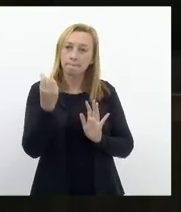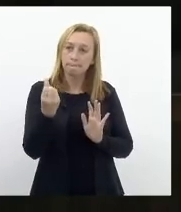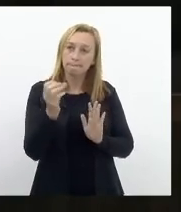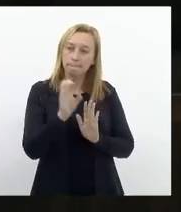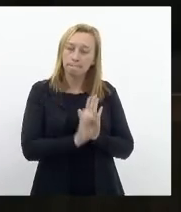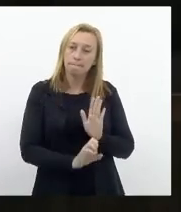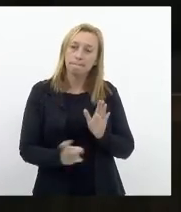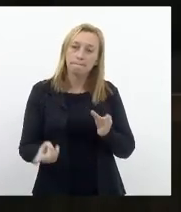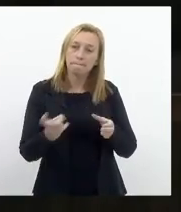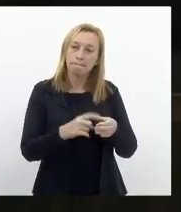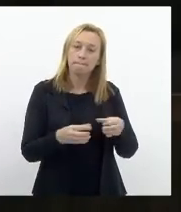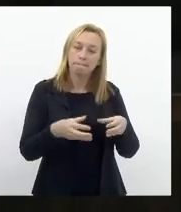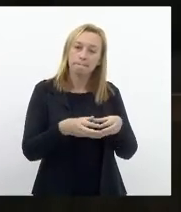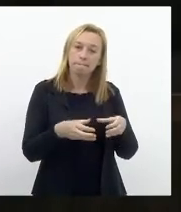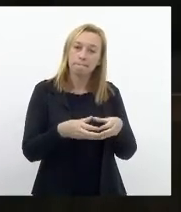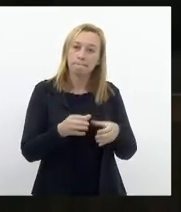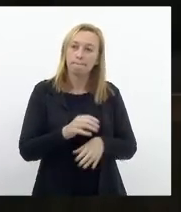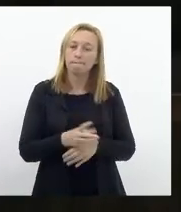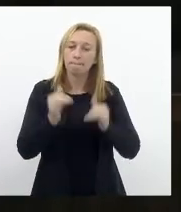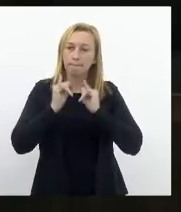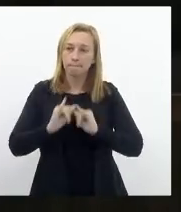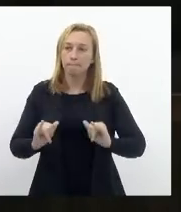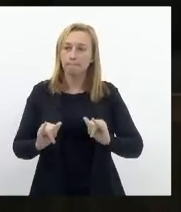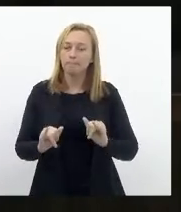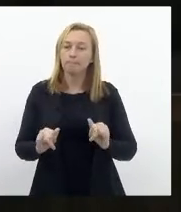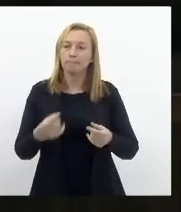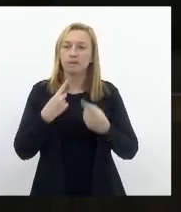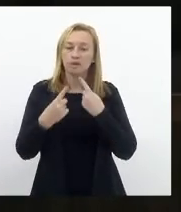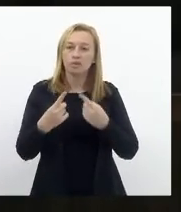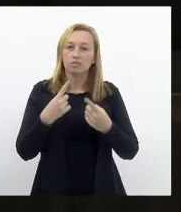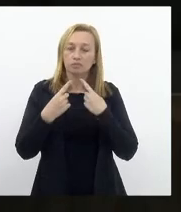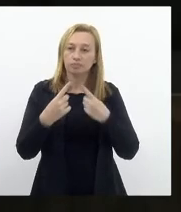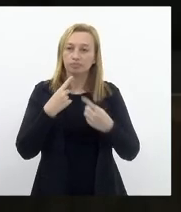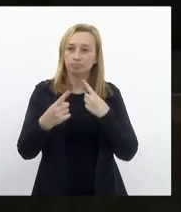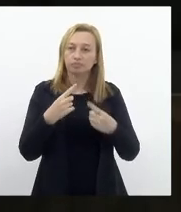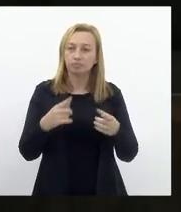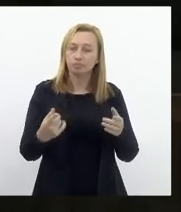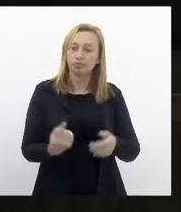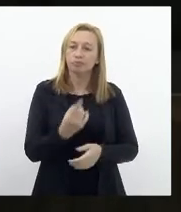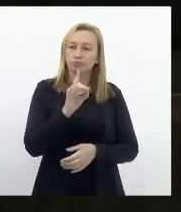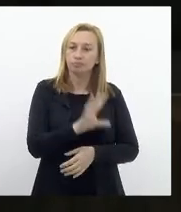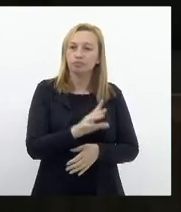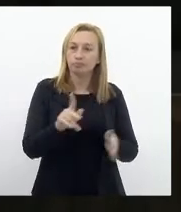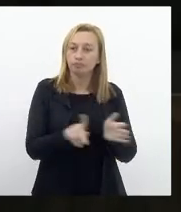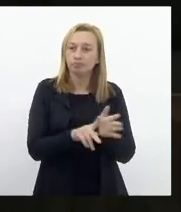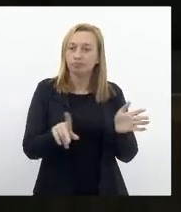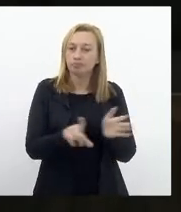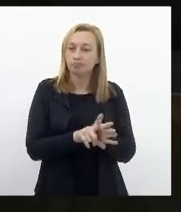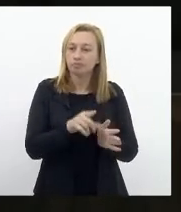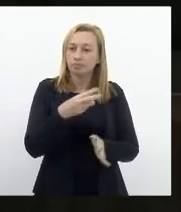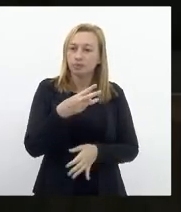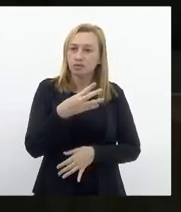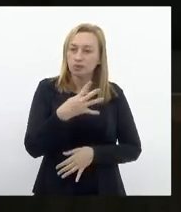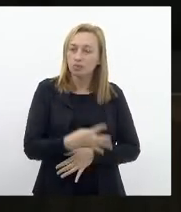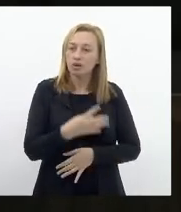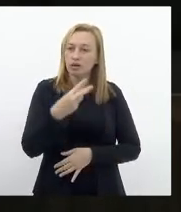emendas e retorno às comissões. Anuncio, em regime de urgência, em discussão única, projeto de lei número